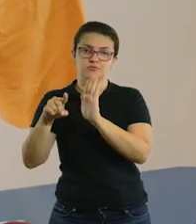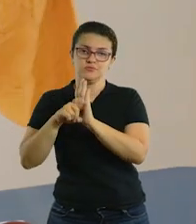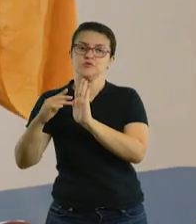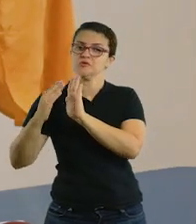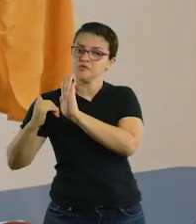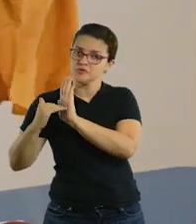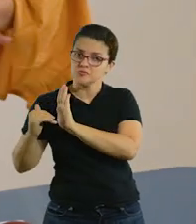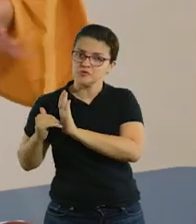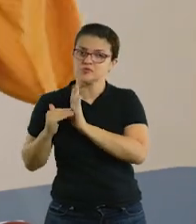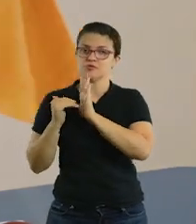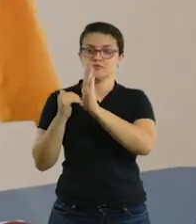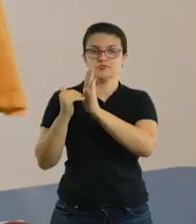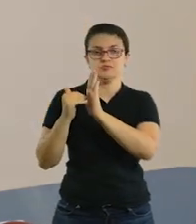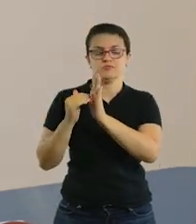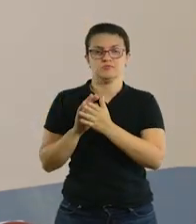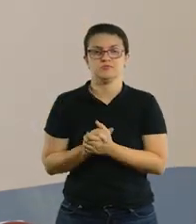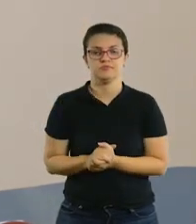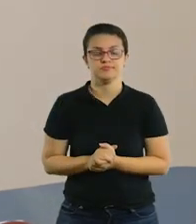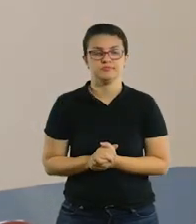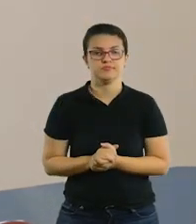continhas de subtrair. Ok?